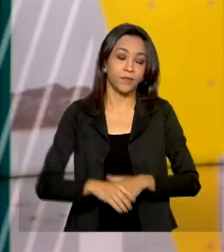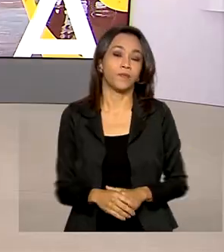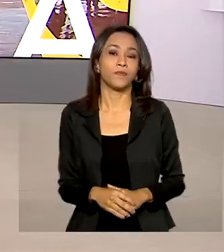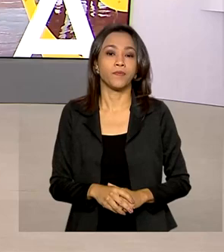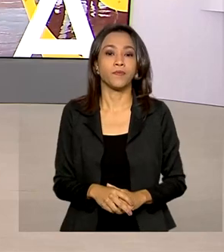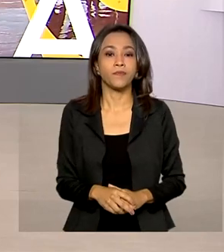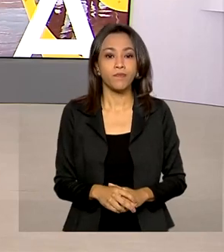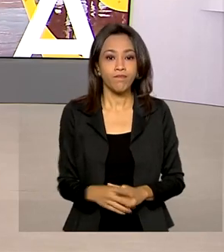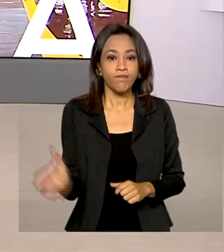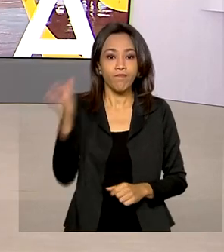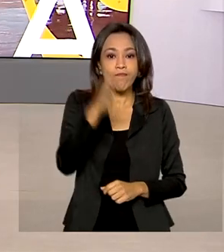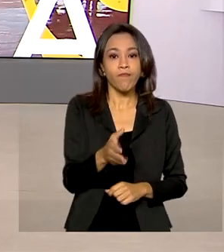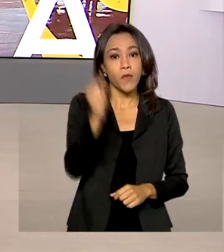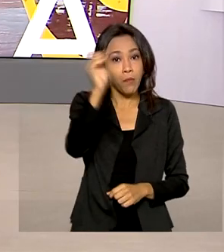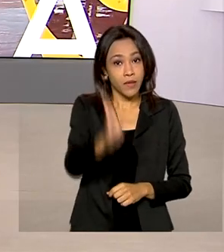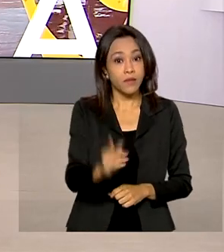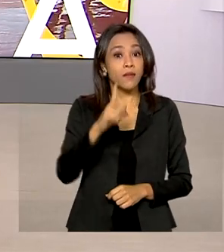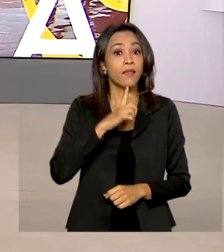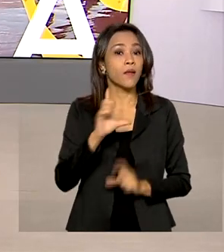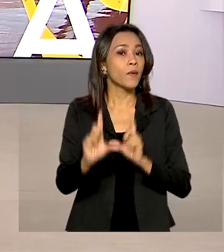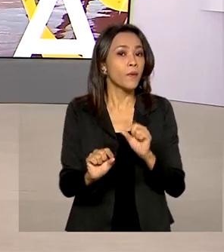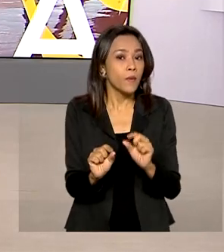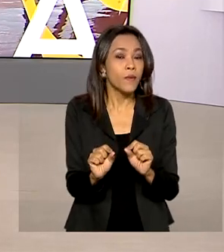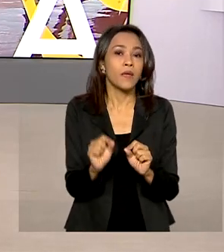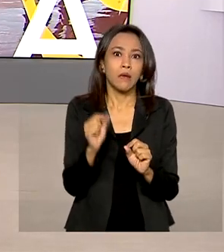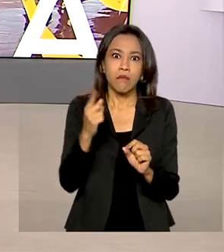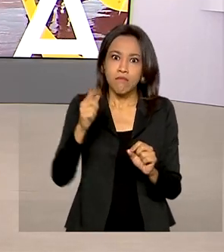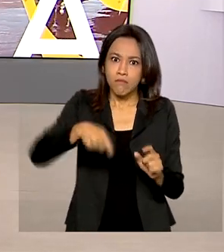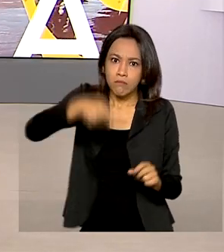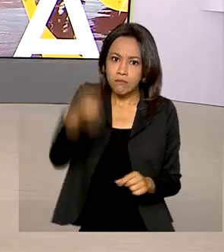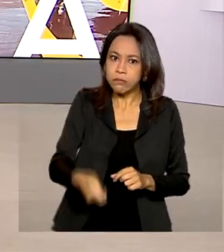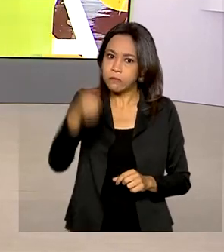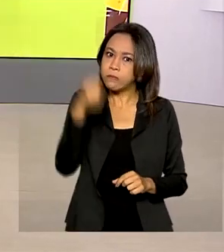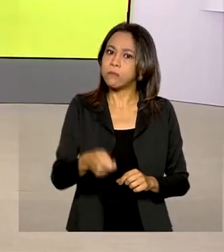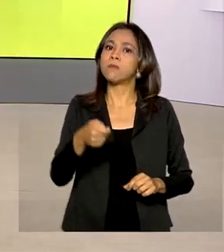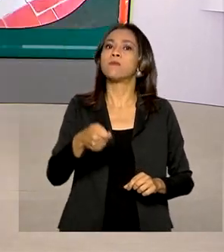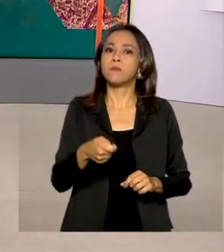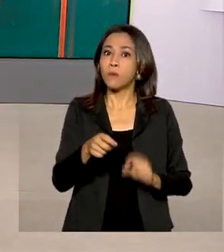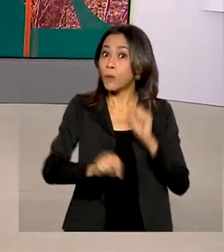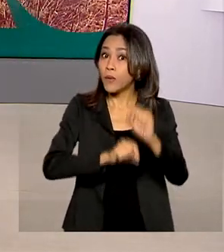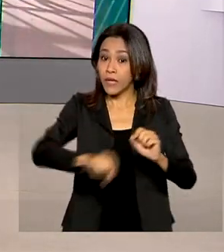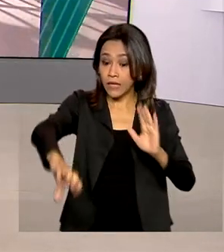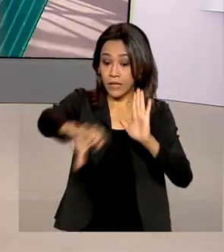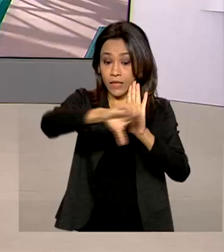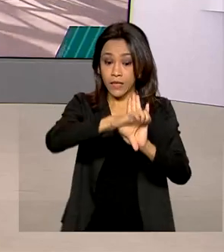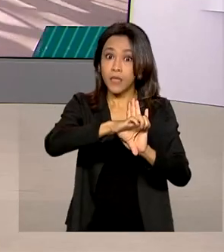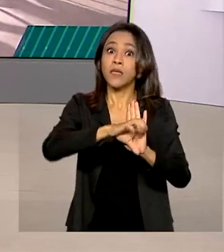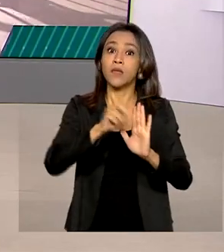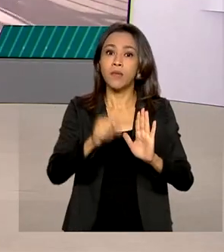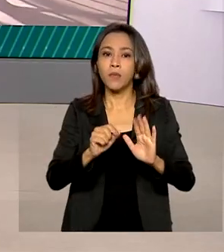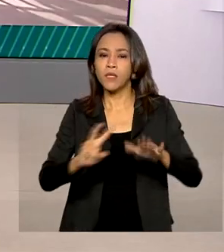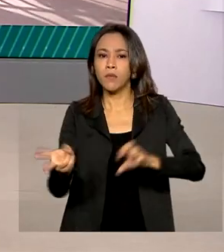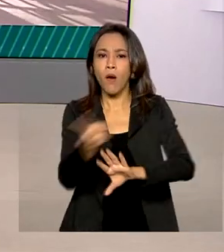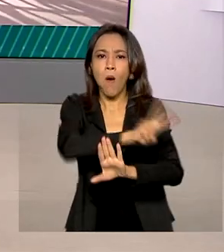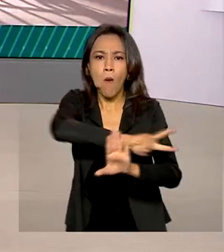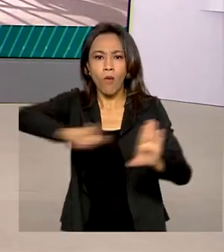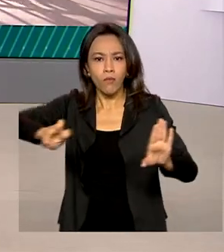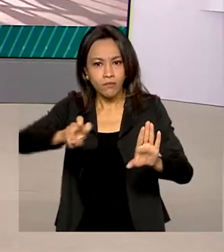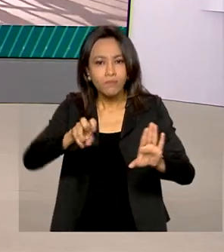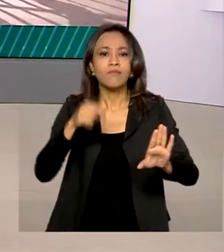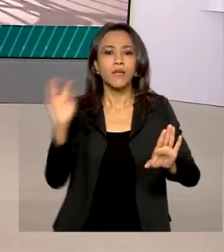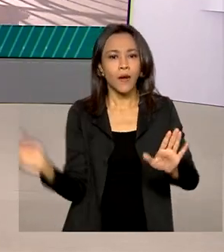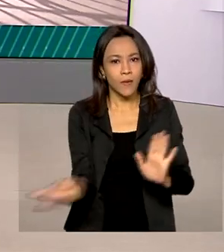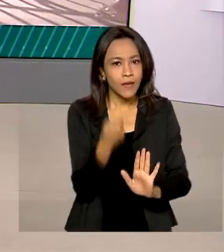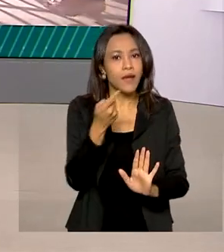O Brasil tem agora penas mais rigorosas contra crimes cibernéticos, como furto e estelionato